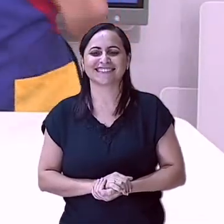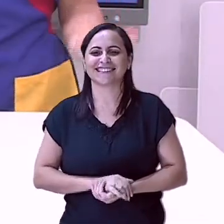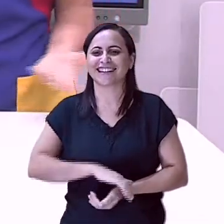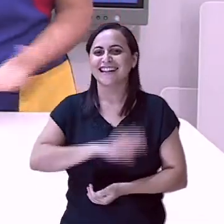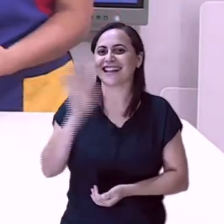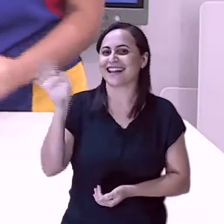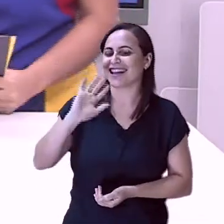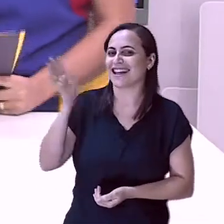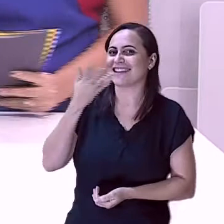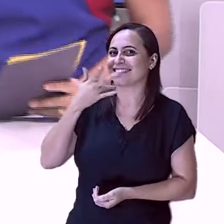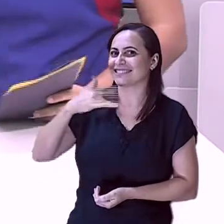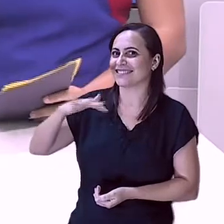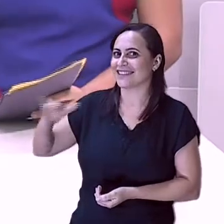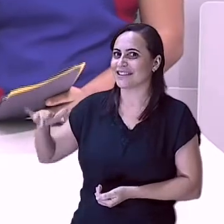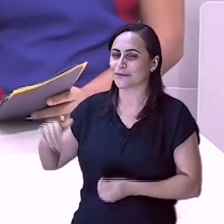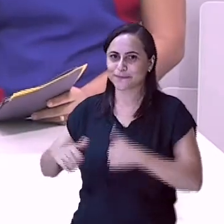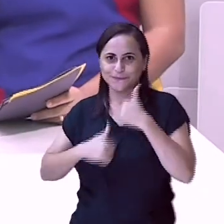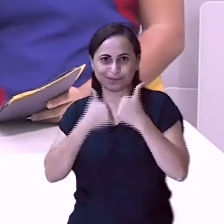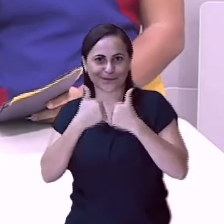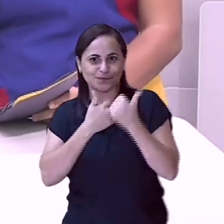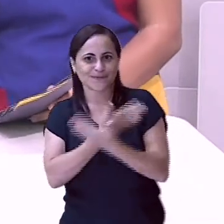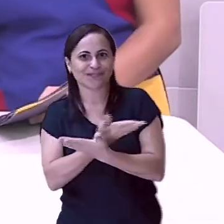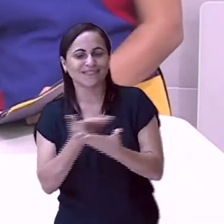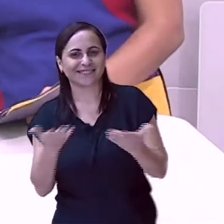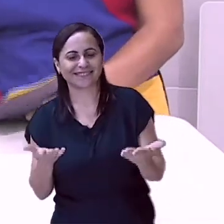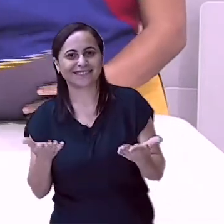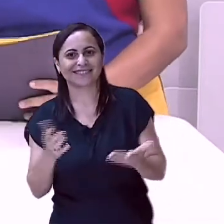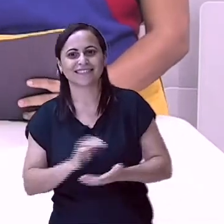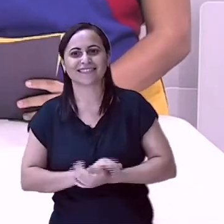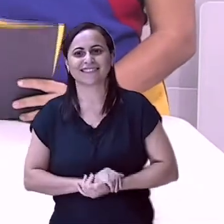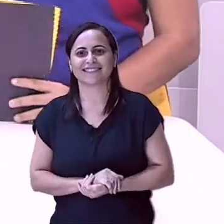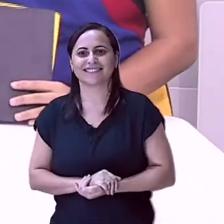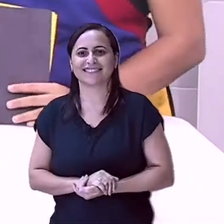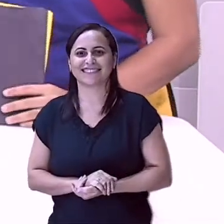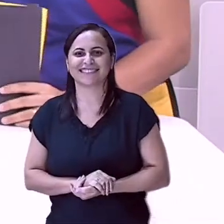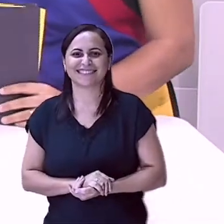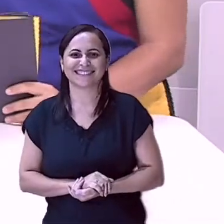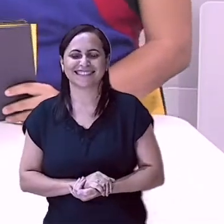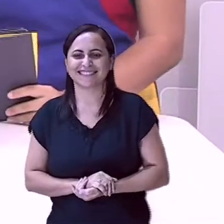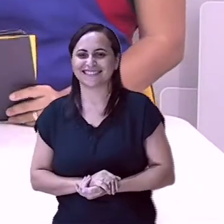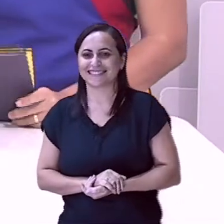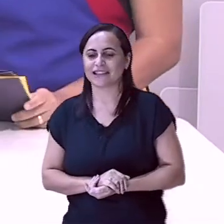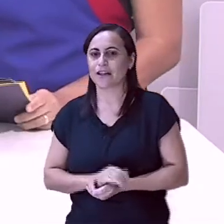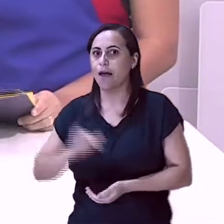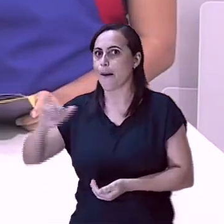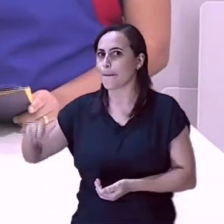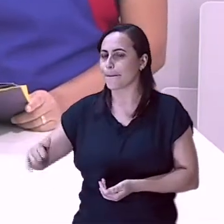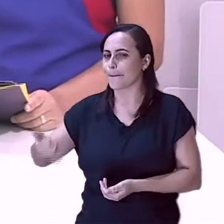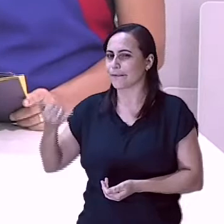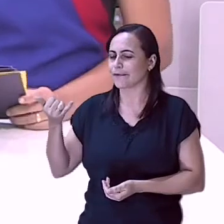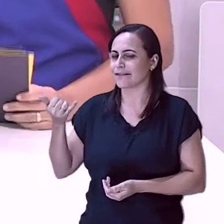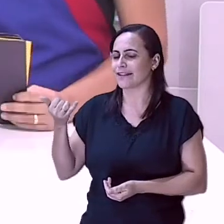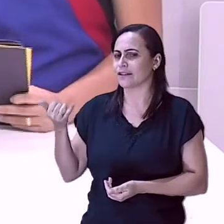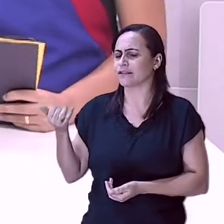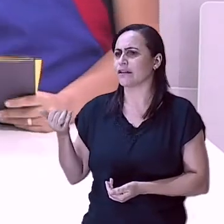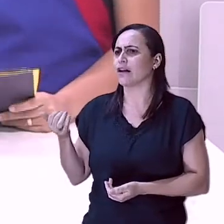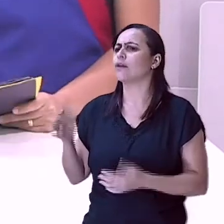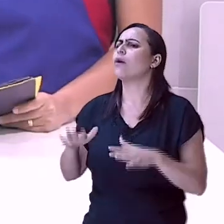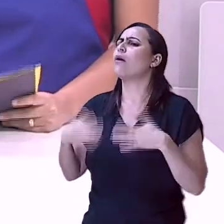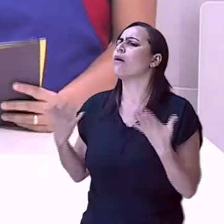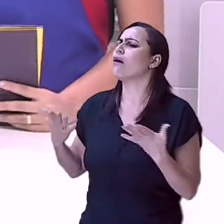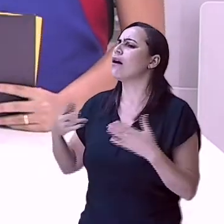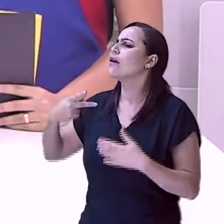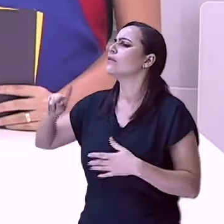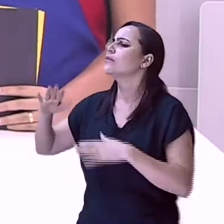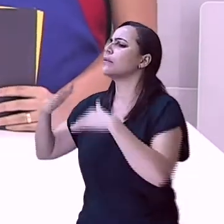Olá, crianças! Tudo bem com vocês? Aproveitando que ela está aqui... Qual é a sua profissão, professora